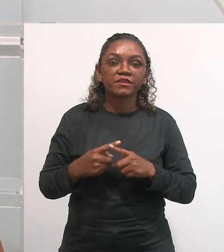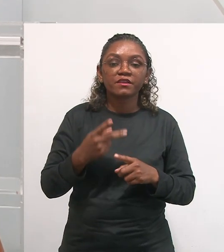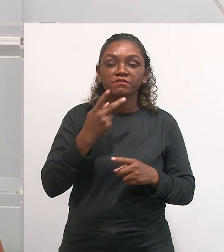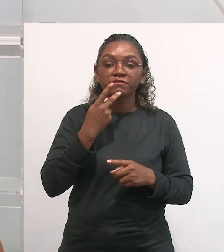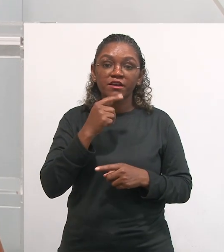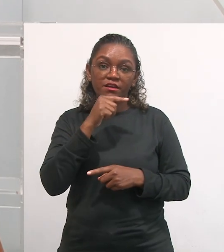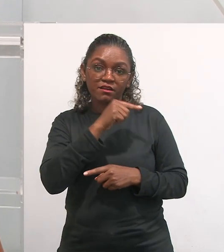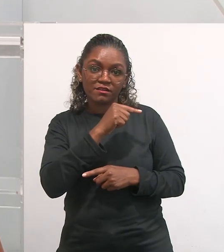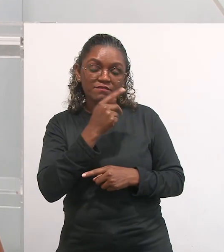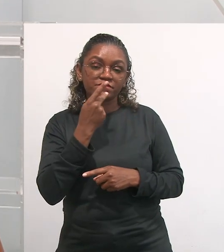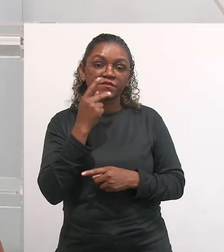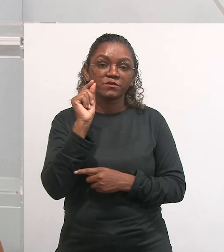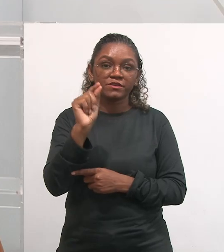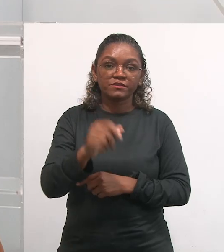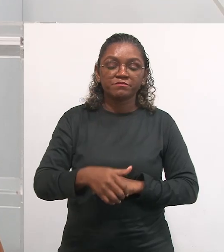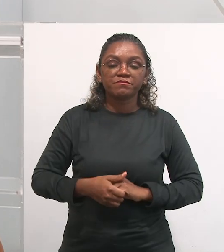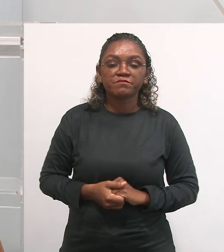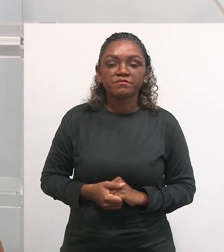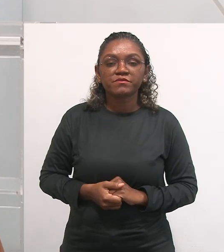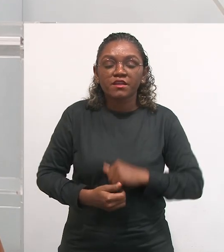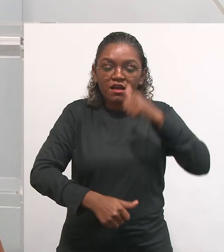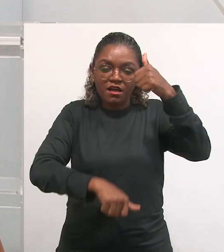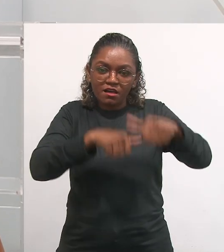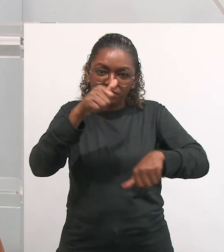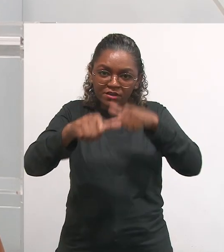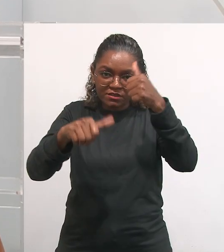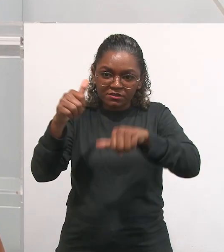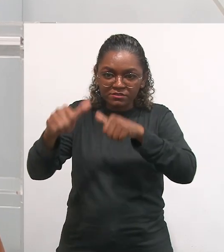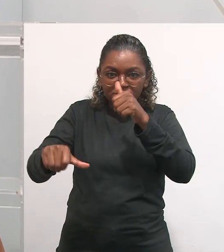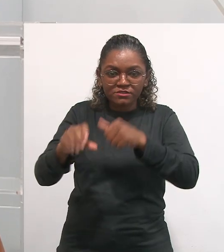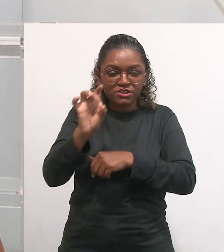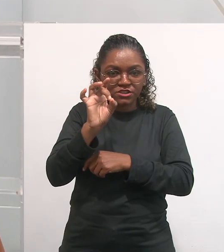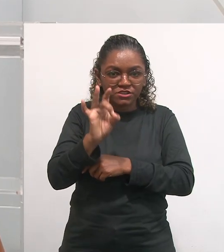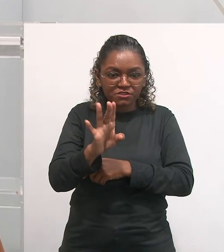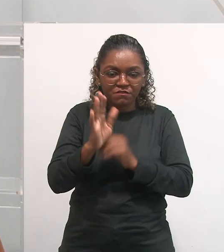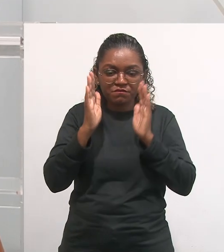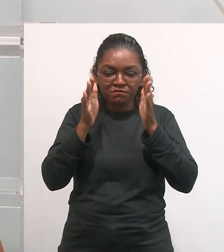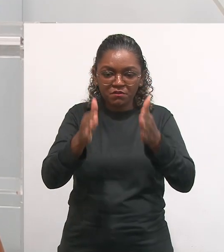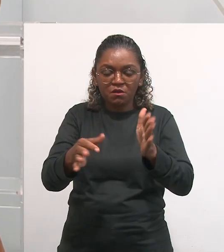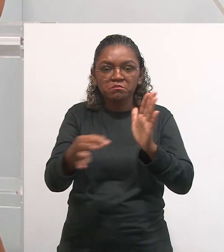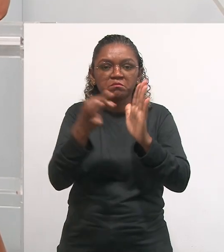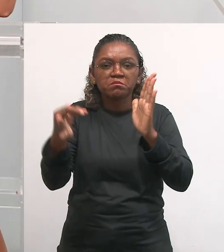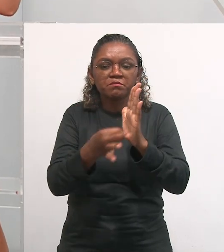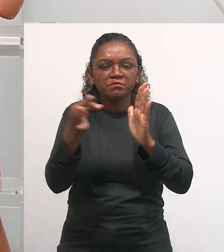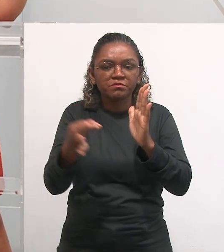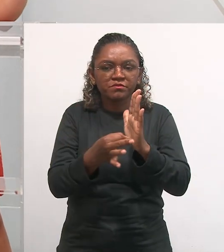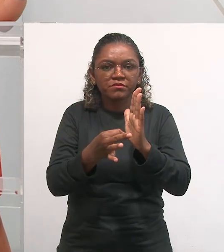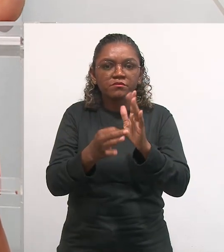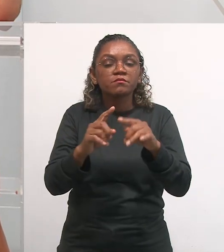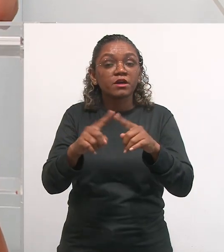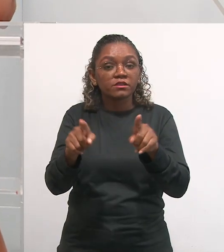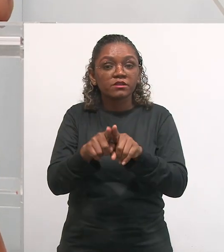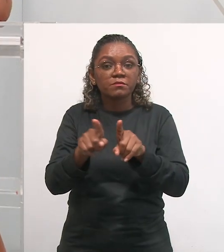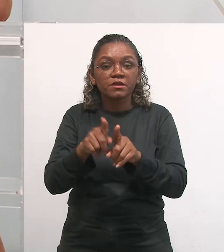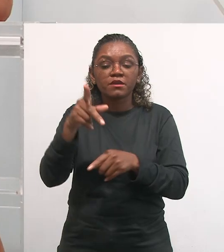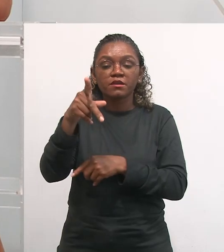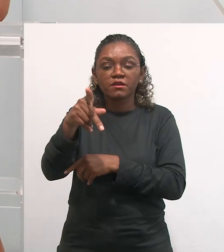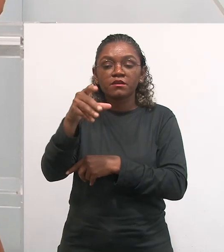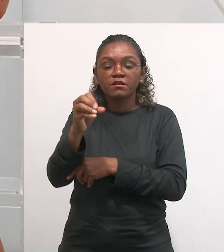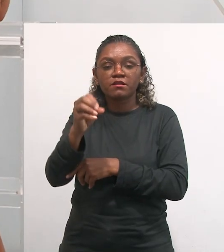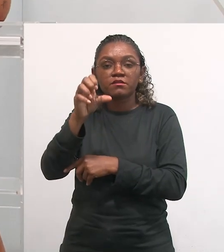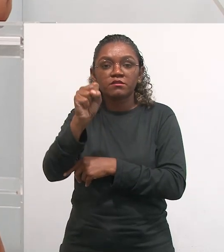no seu bojo a avaliação não só pelo pelo viés crítico, mas